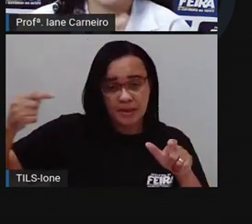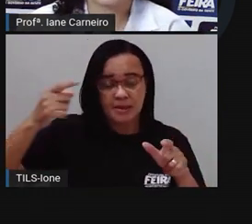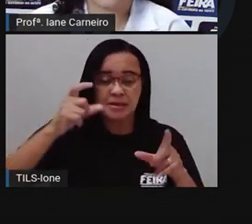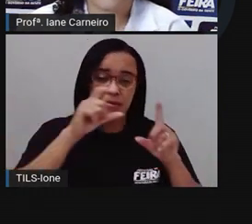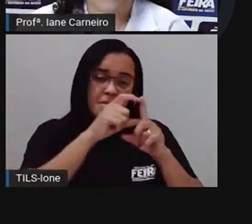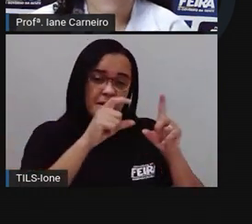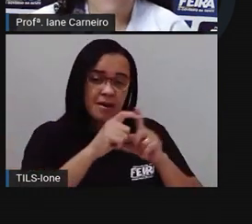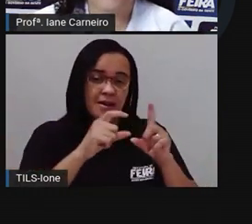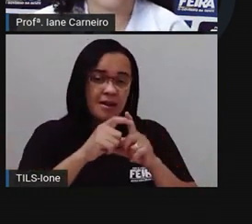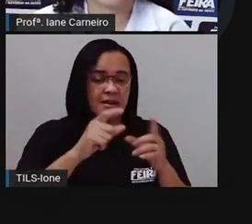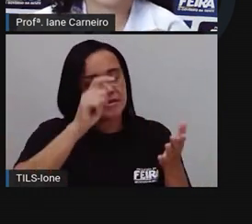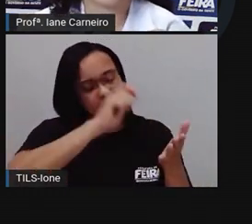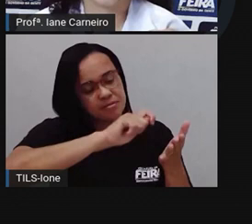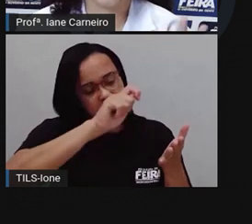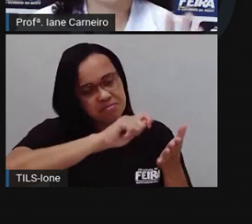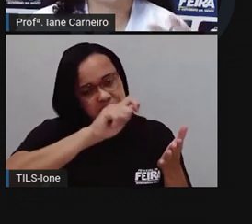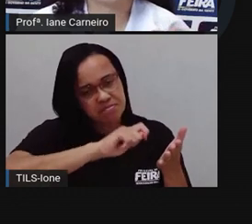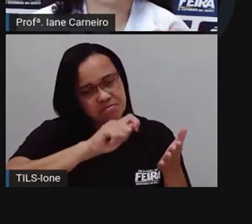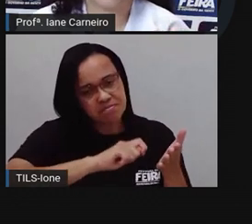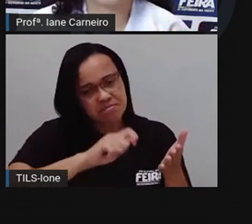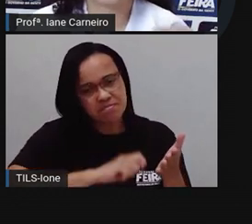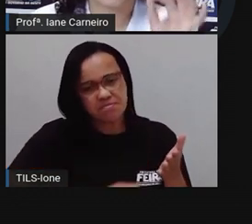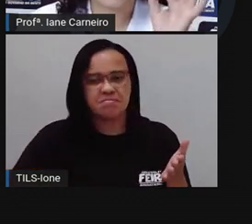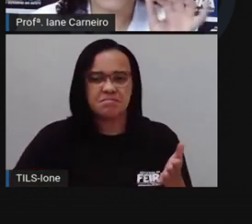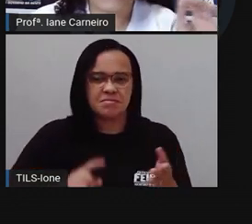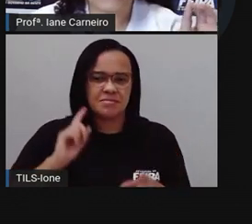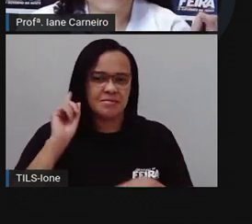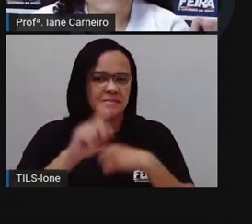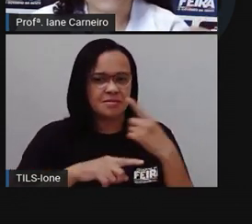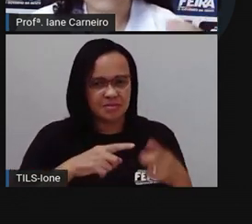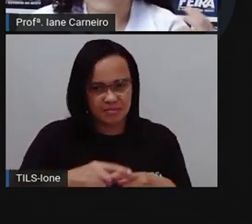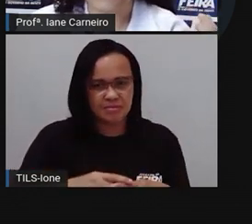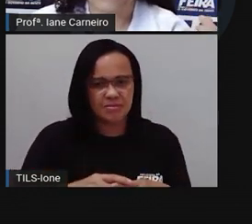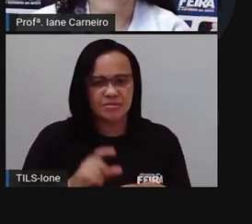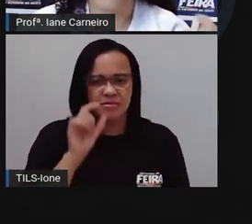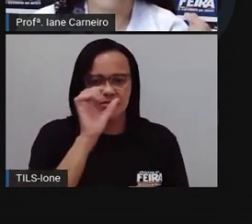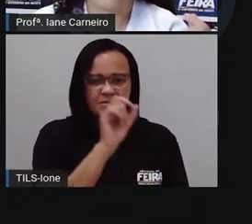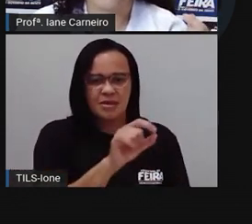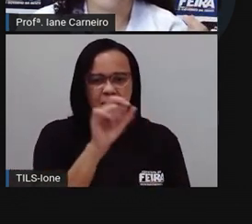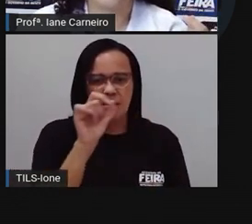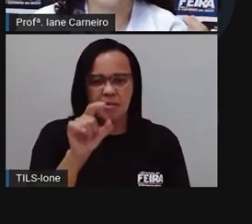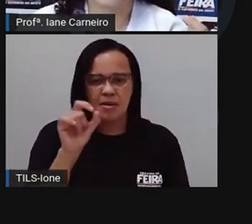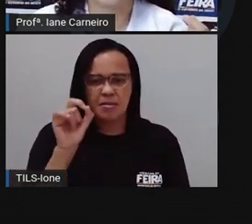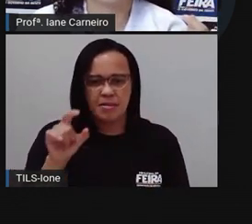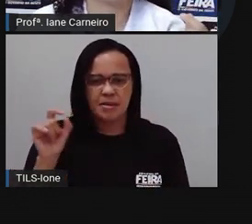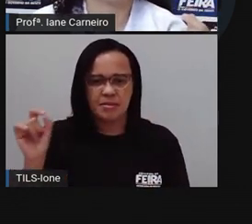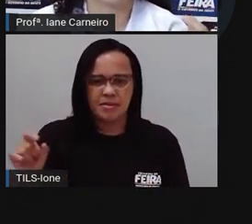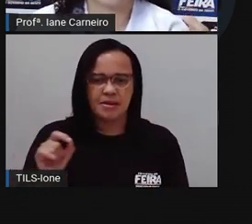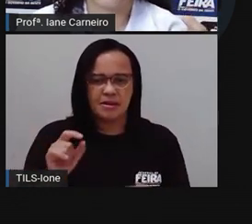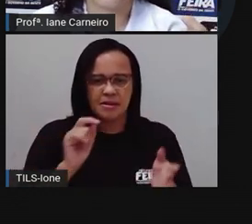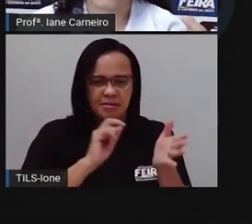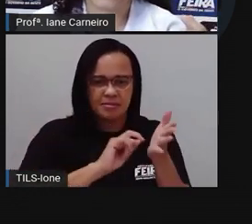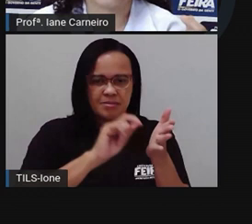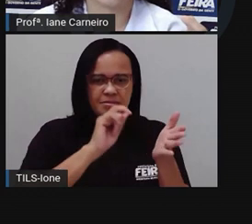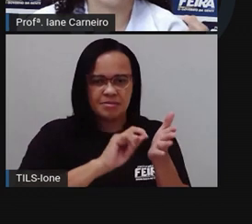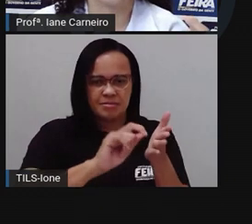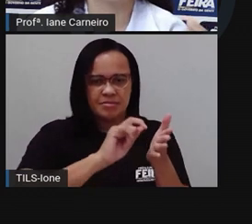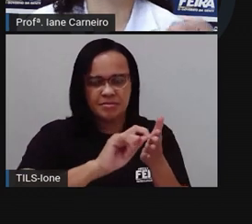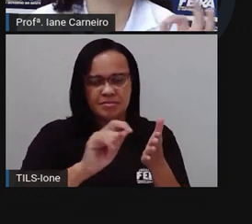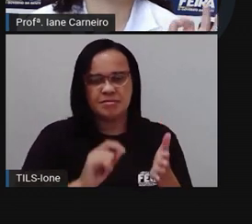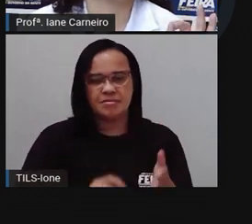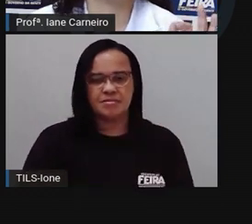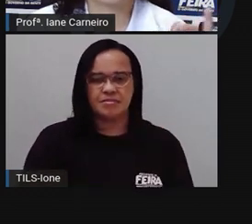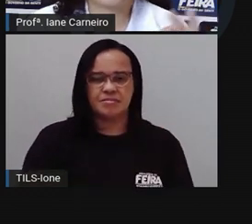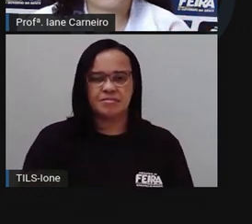escreve essa palavra, né? Ela coloca os espaços. Cada letrinha, né, dessa palavra, ela coloca um tracinho. Como a Pró fez aqui, ó.